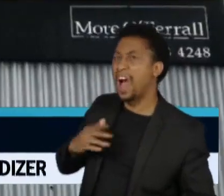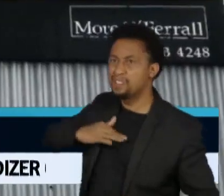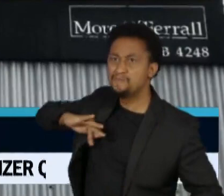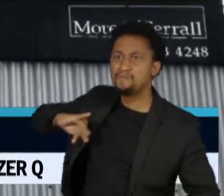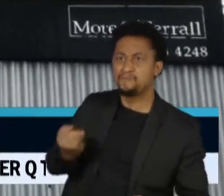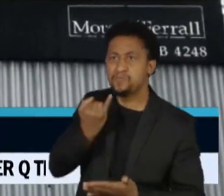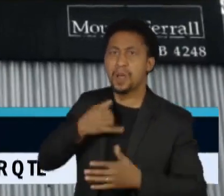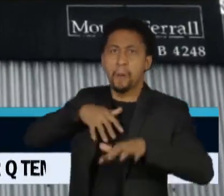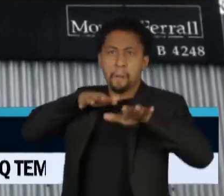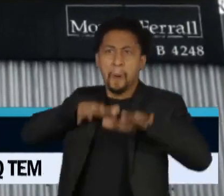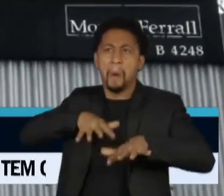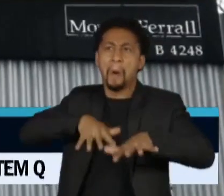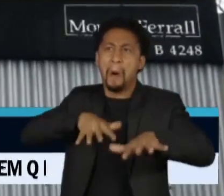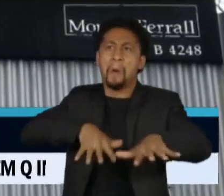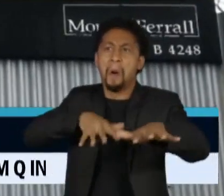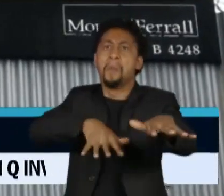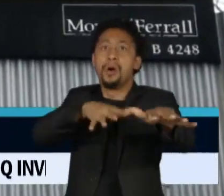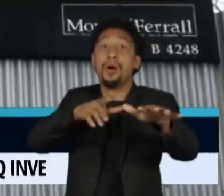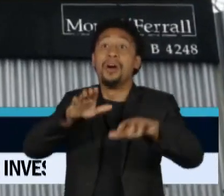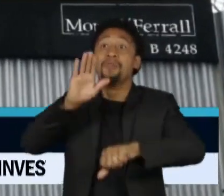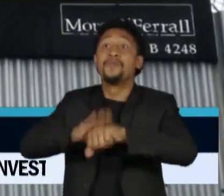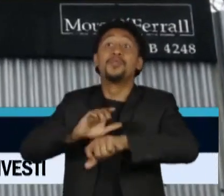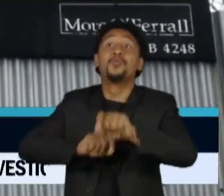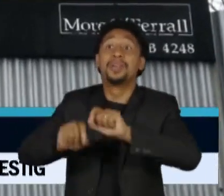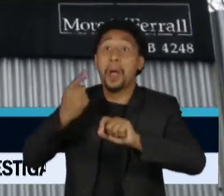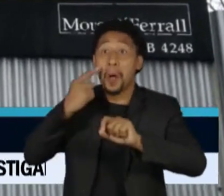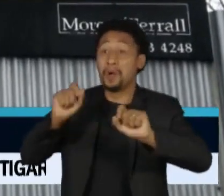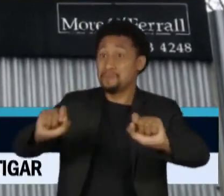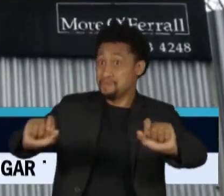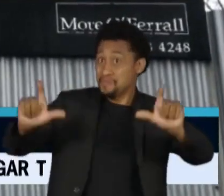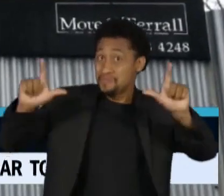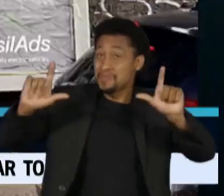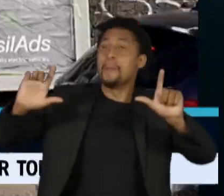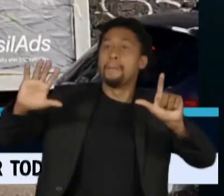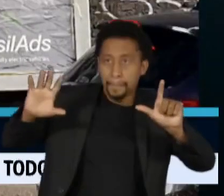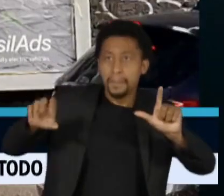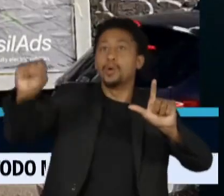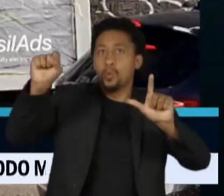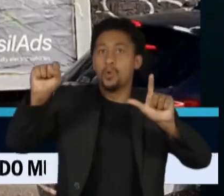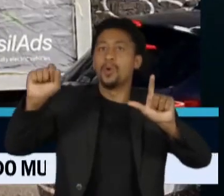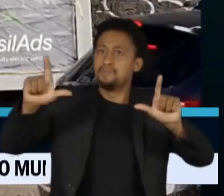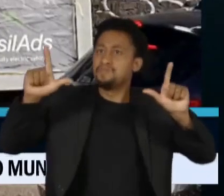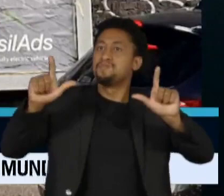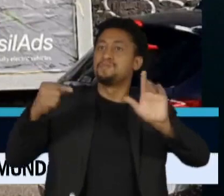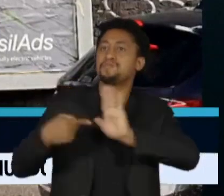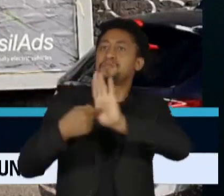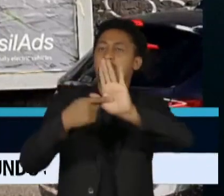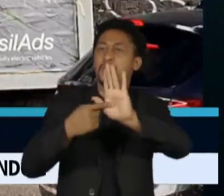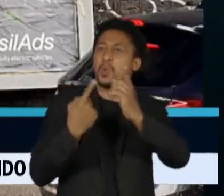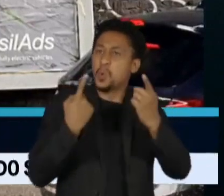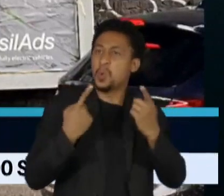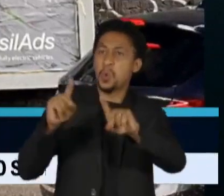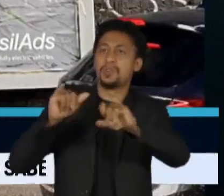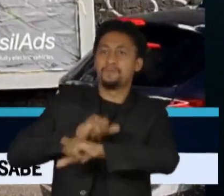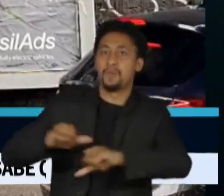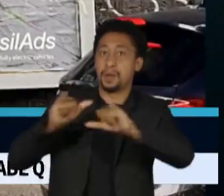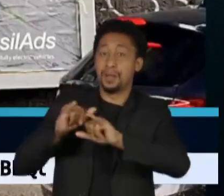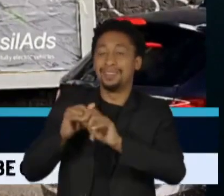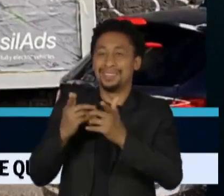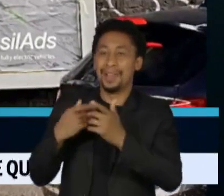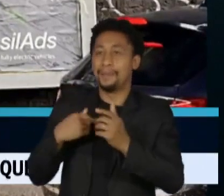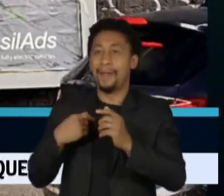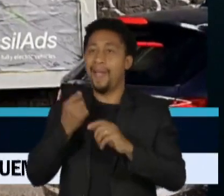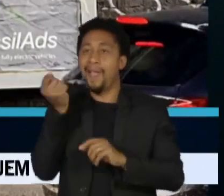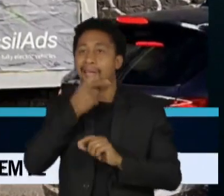Eles sequestraram, por assim dizer, outdoors e espaços de publicidade. E fizeram uma antipropaganda, satirizando as